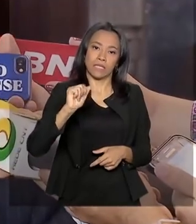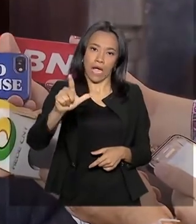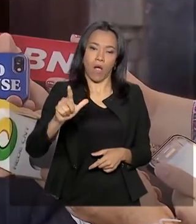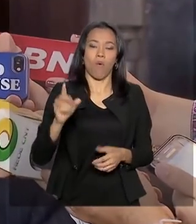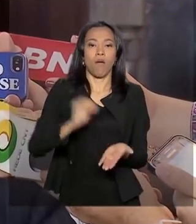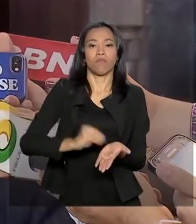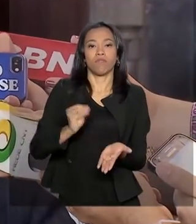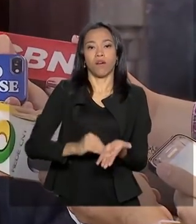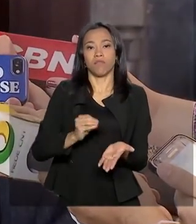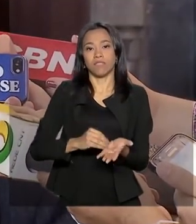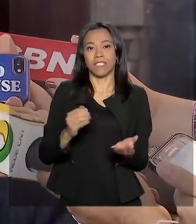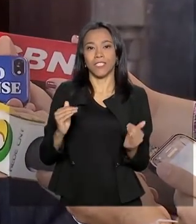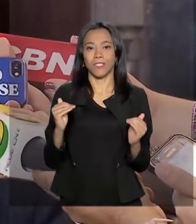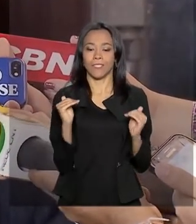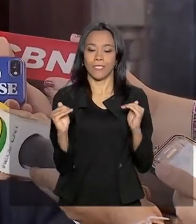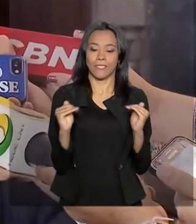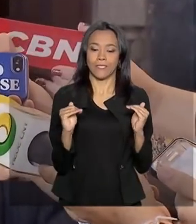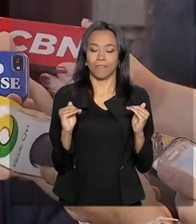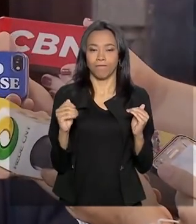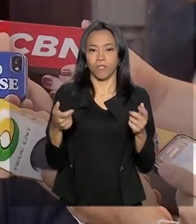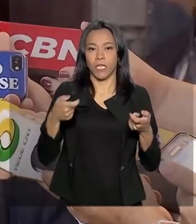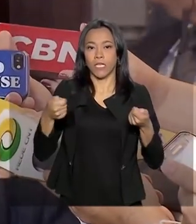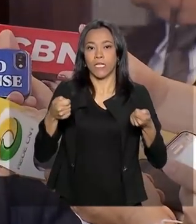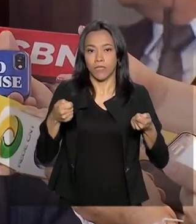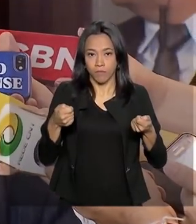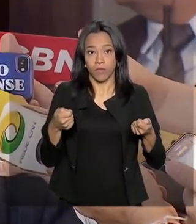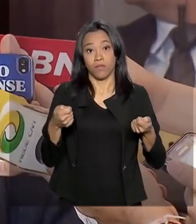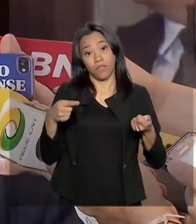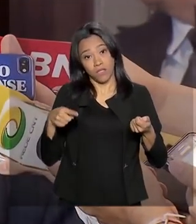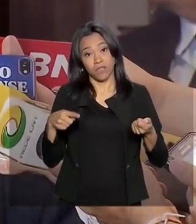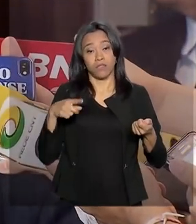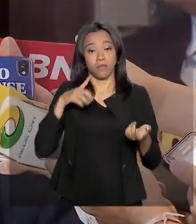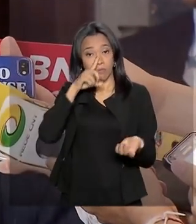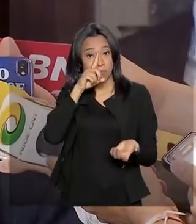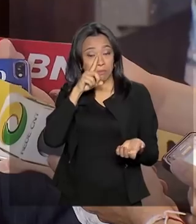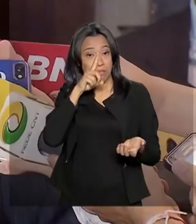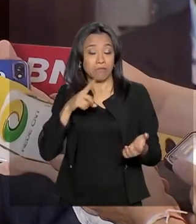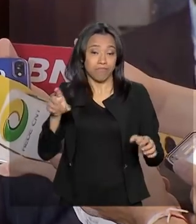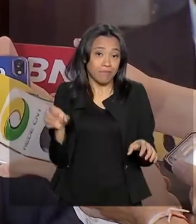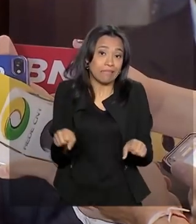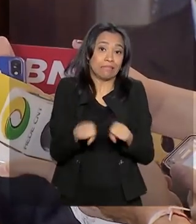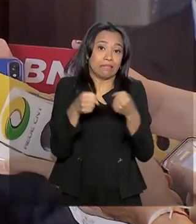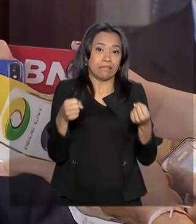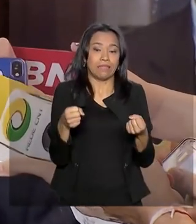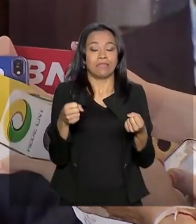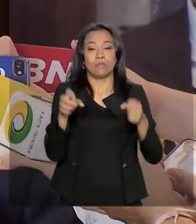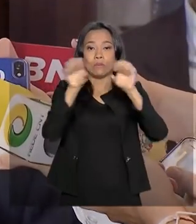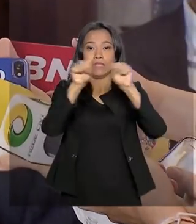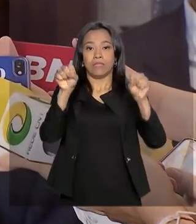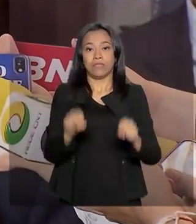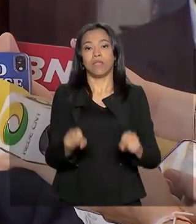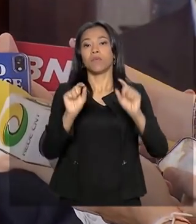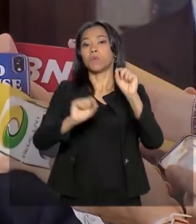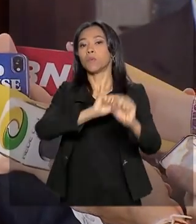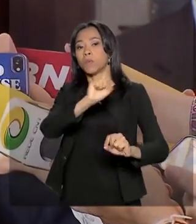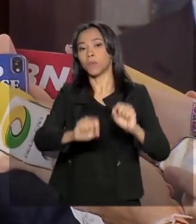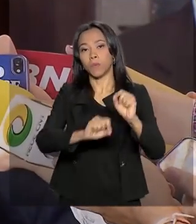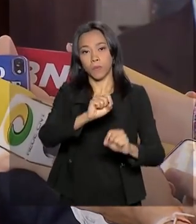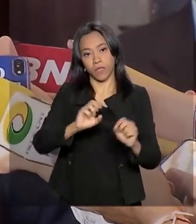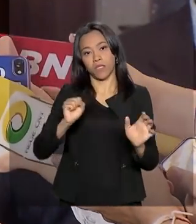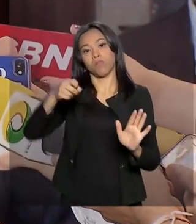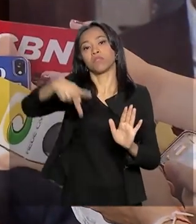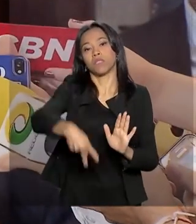desequilíbrio orçamentário que ameaça o sistema previdenciário brasileiro. Então, é muito construtiva essa